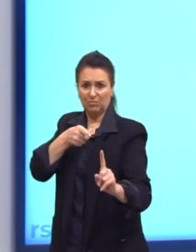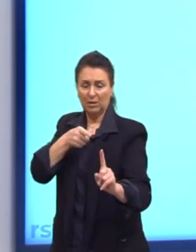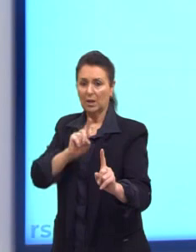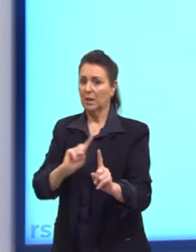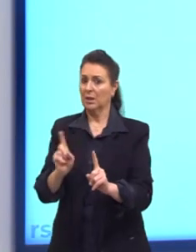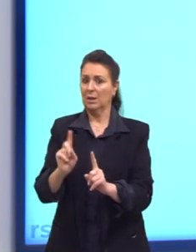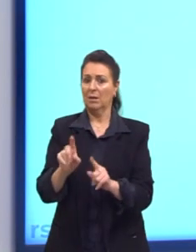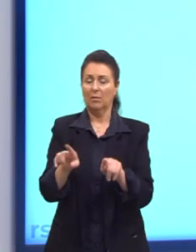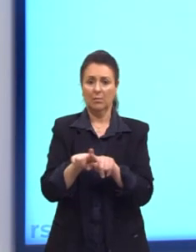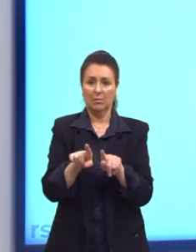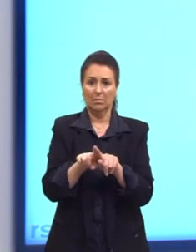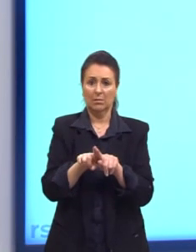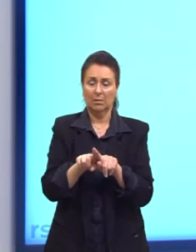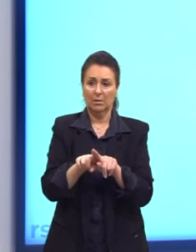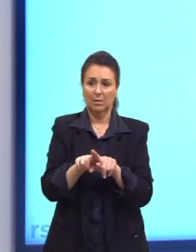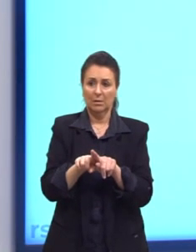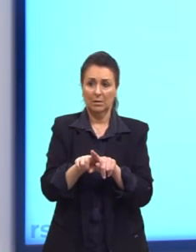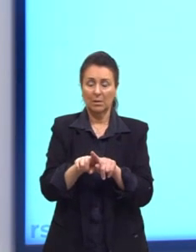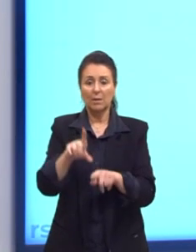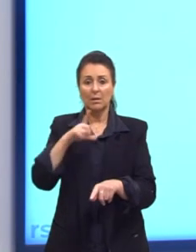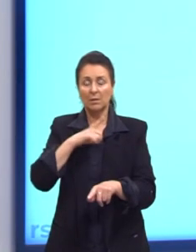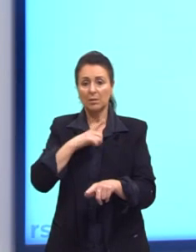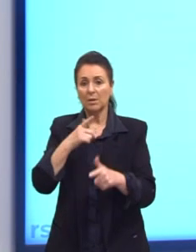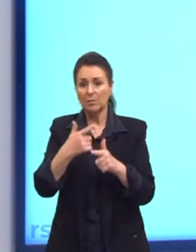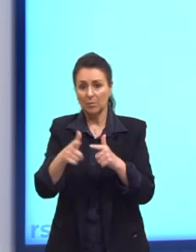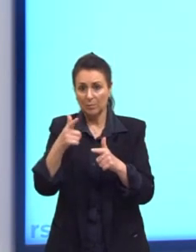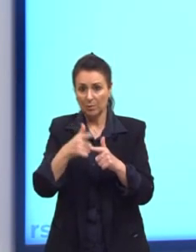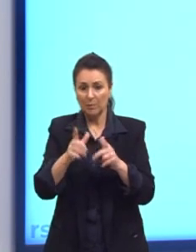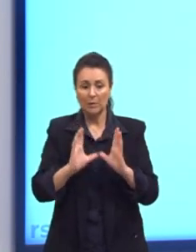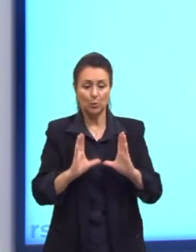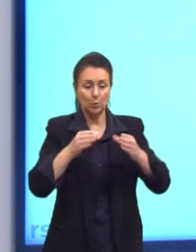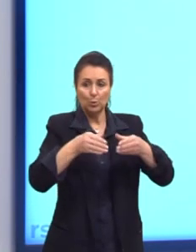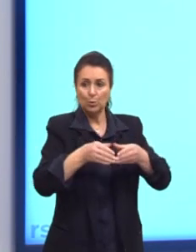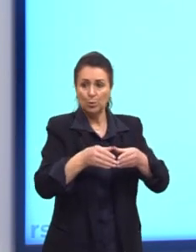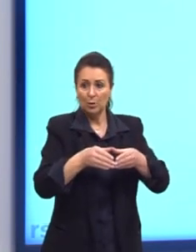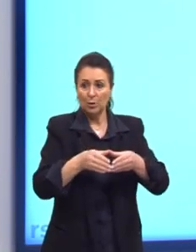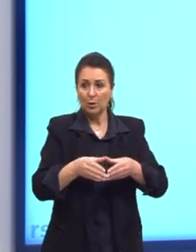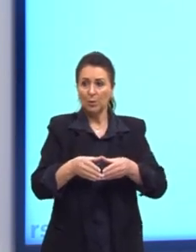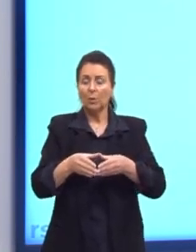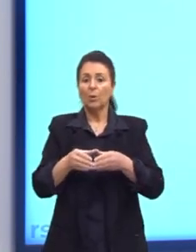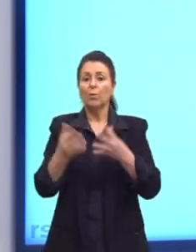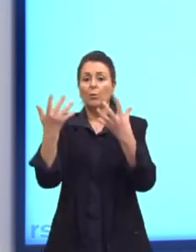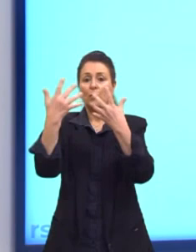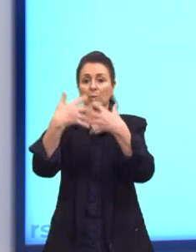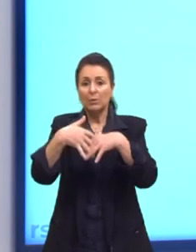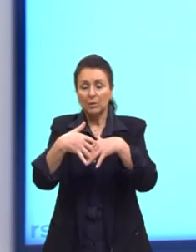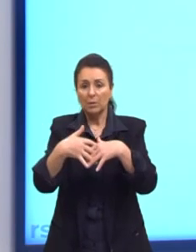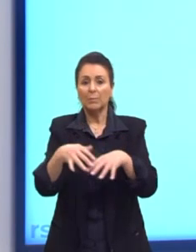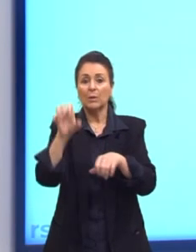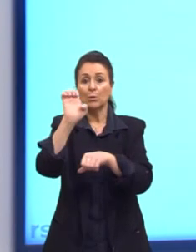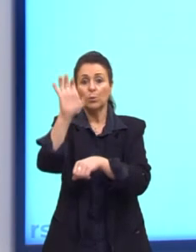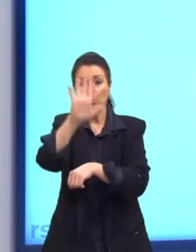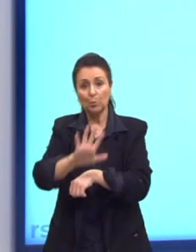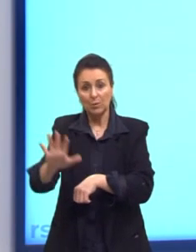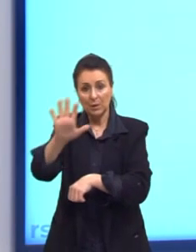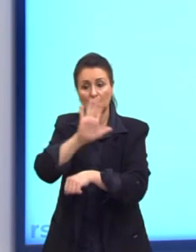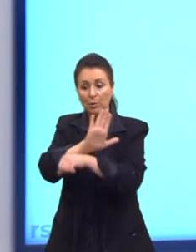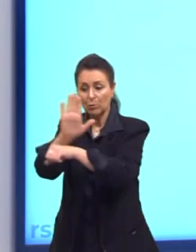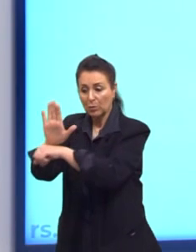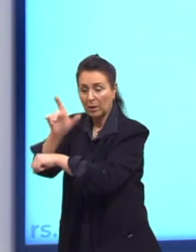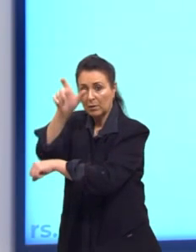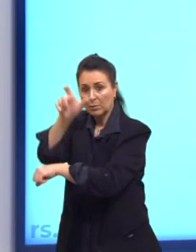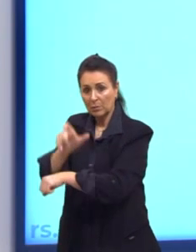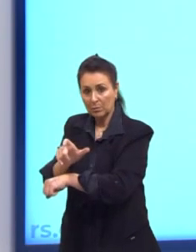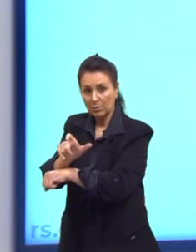esse problema entre as classes. O funcionamento do Estado do bem-estar social incentivou ao